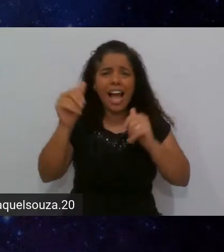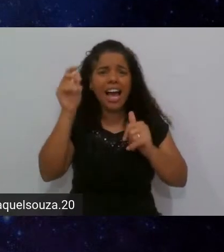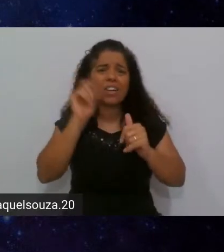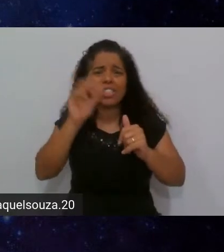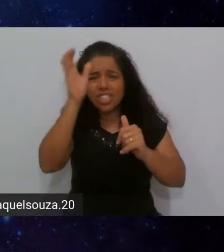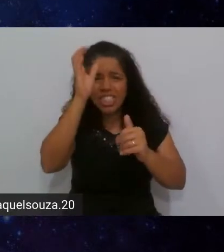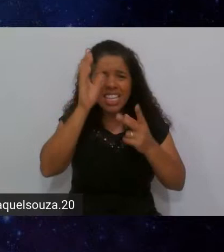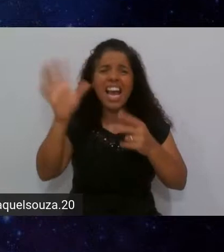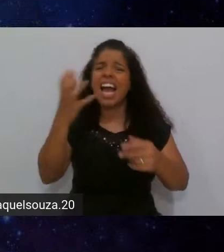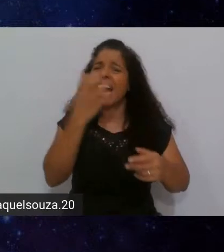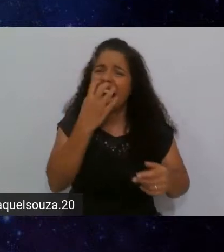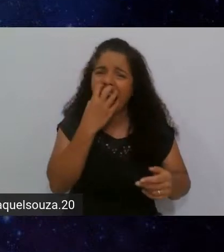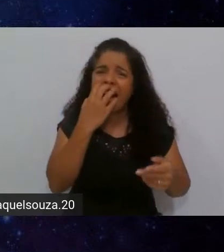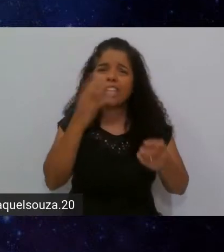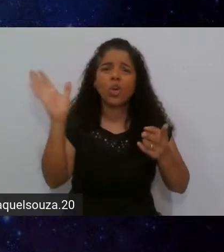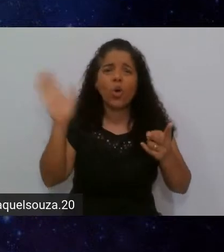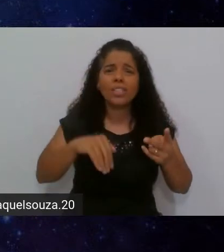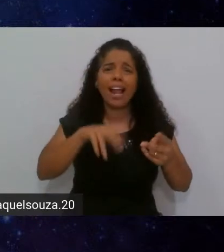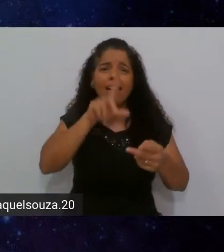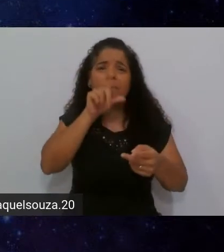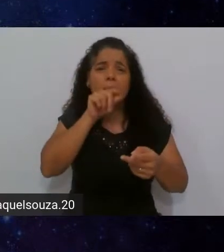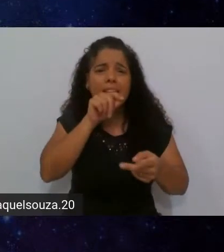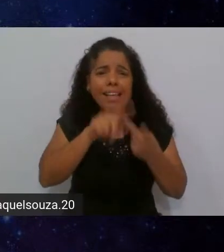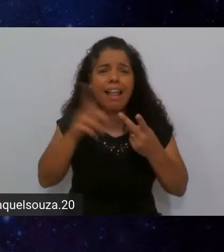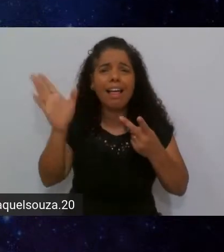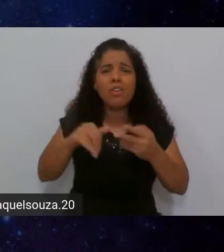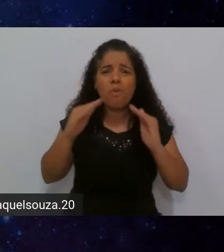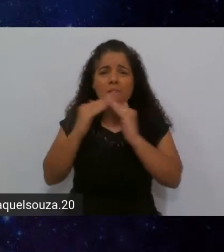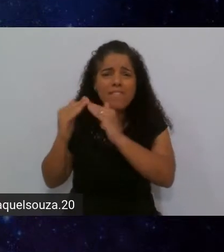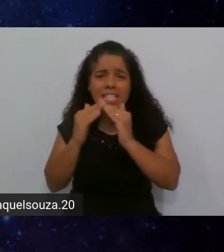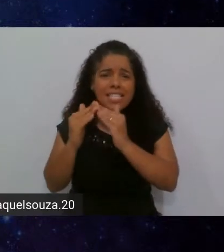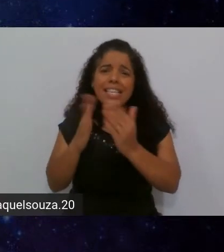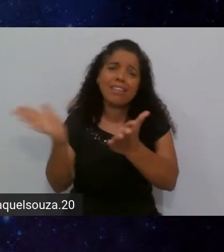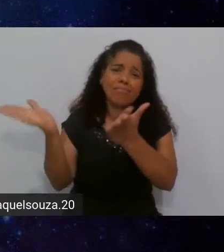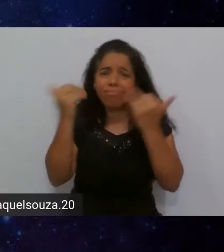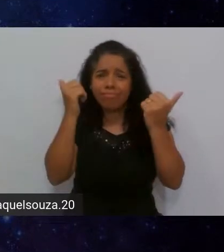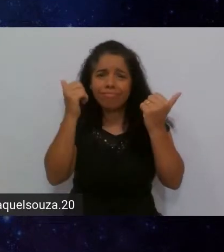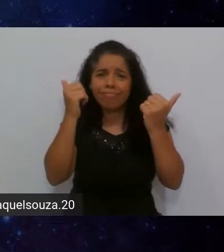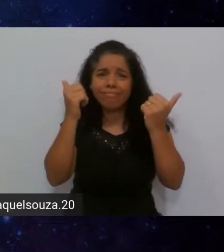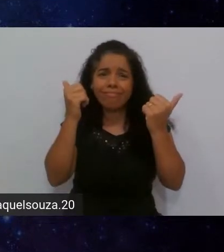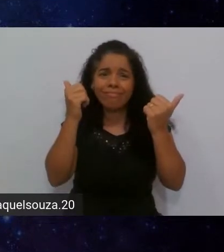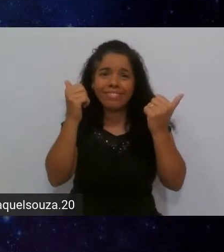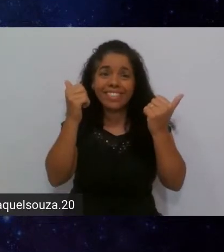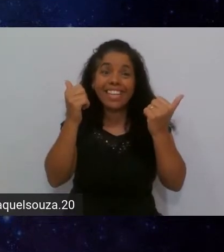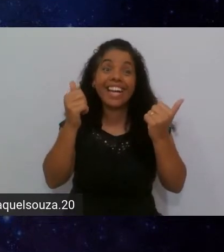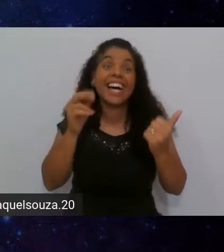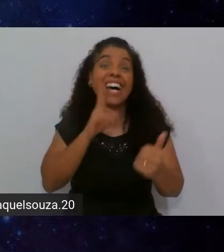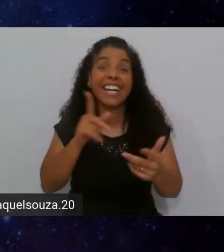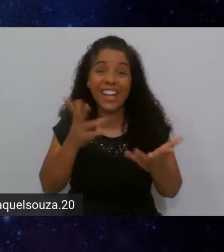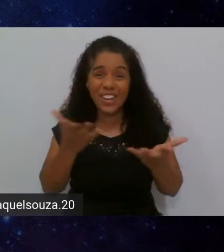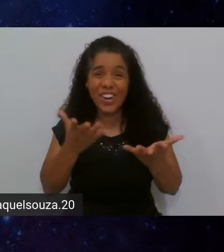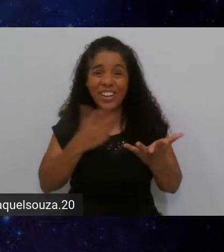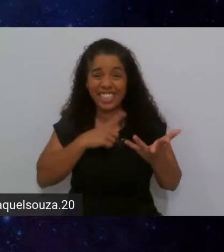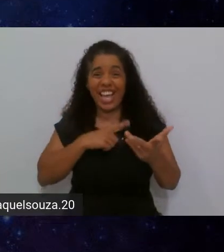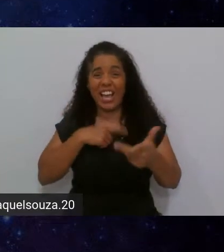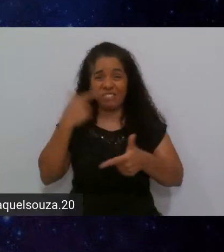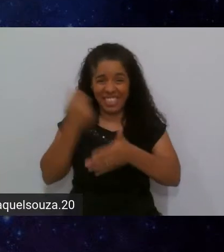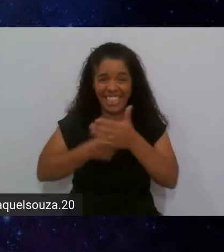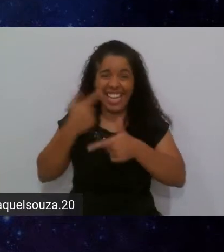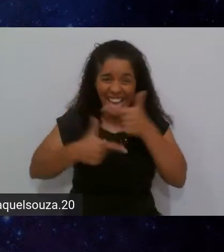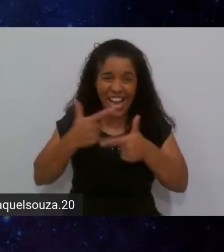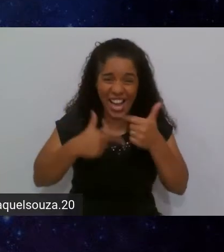traga seu cachorro traga o passarinho traga o vizinho nossa a Raquel aqui agora teve que ralar